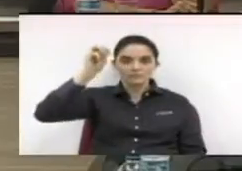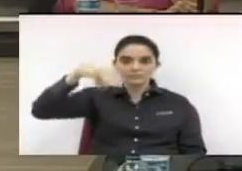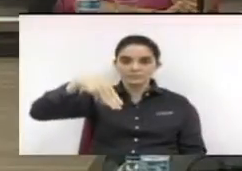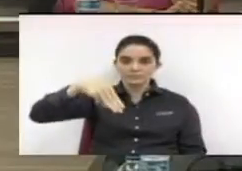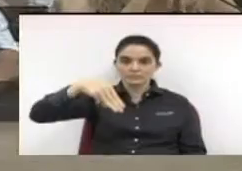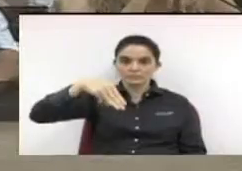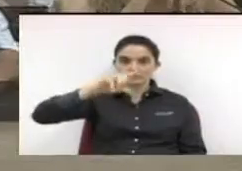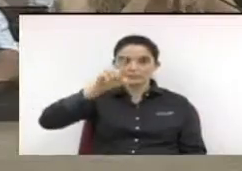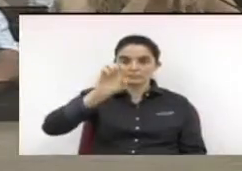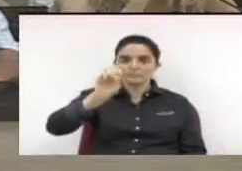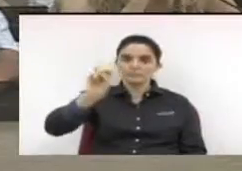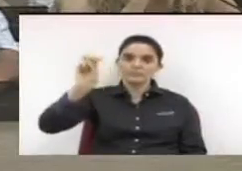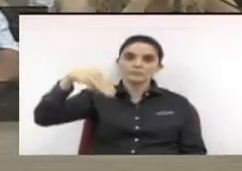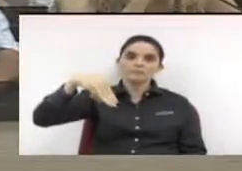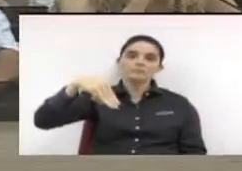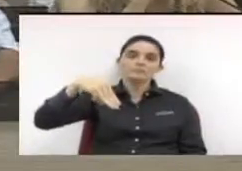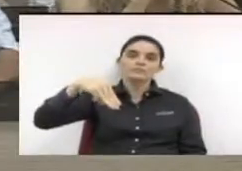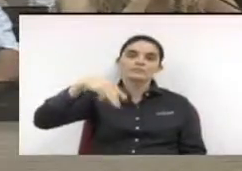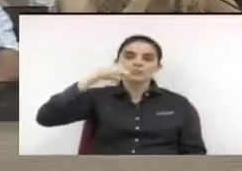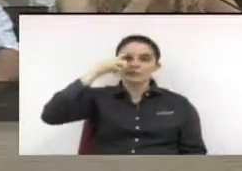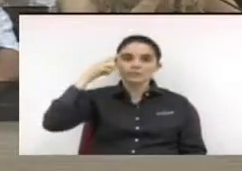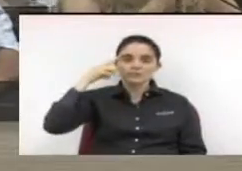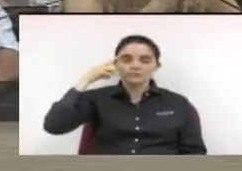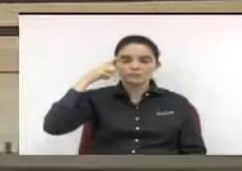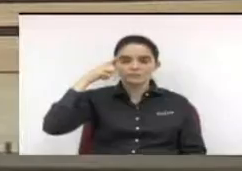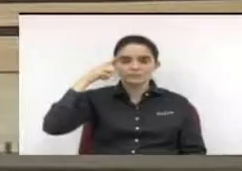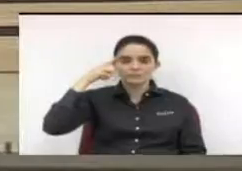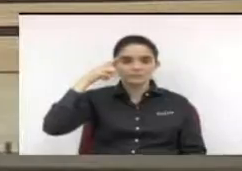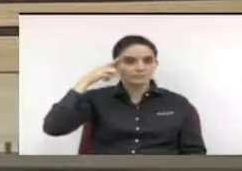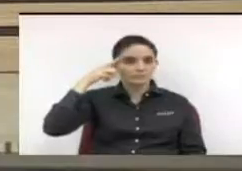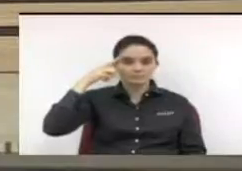Zayne Sim José Roberto Bernardo Sim Doutor Júlio